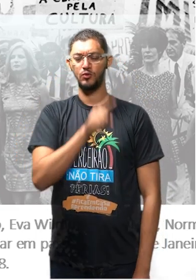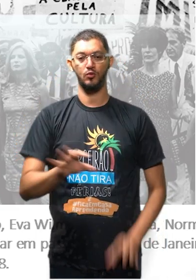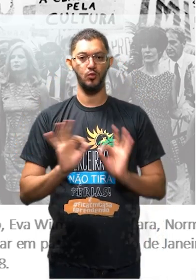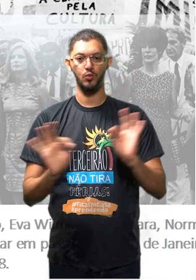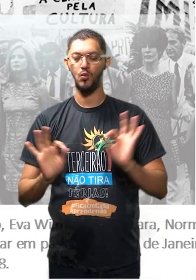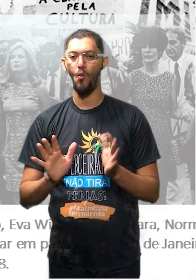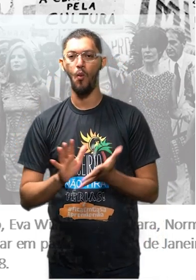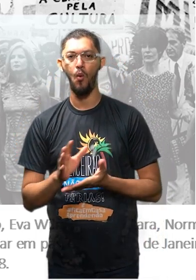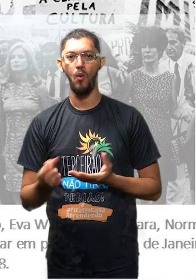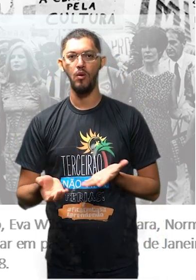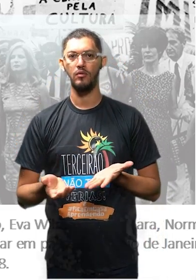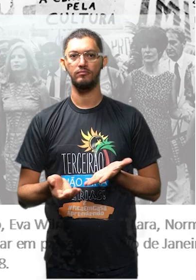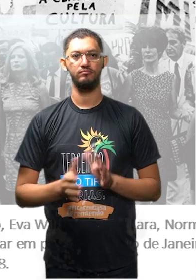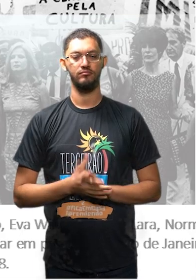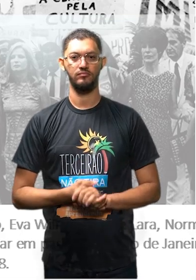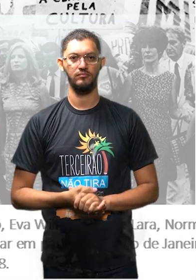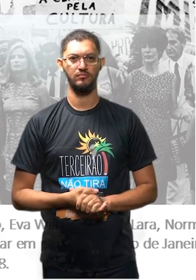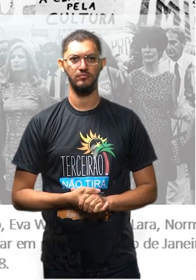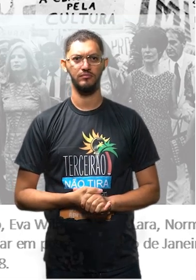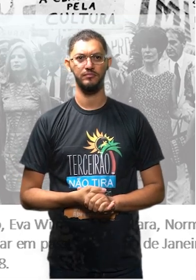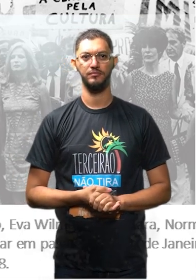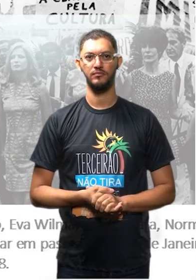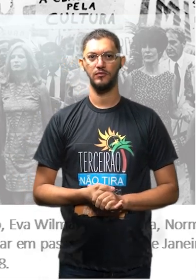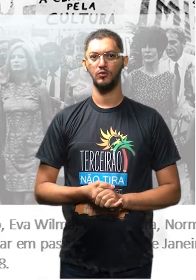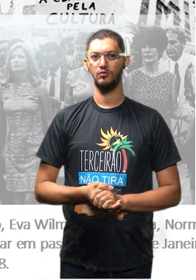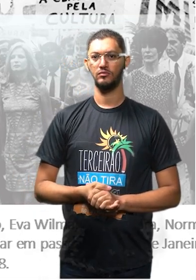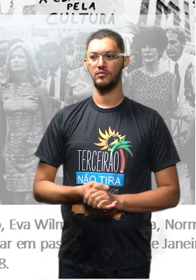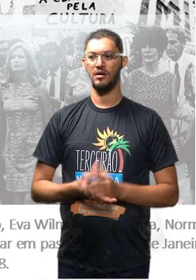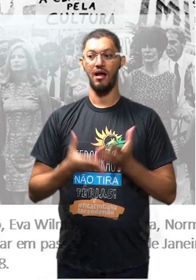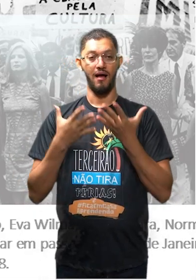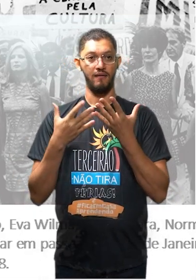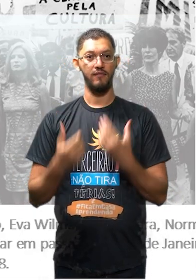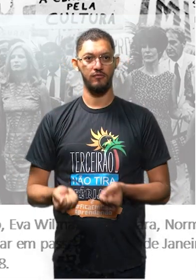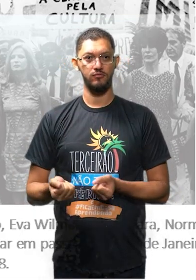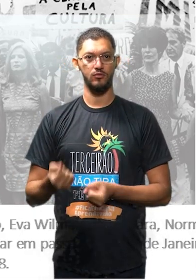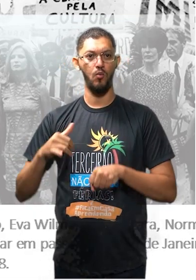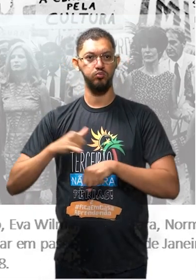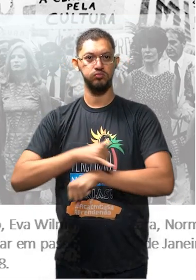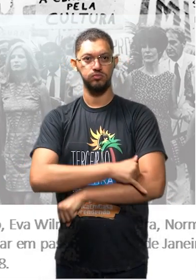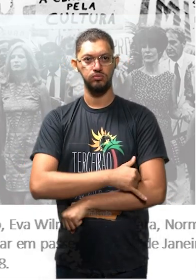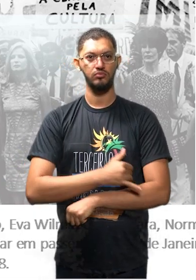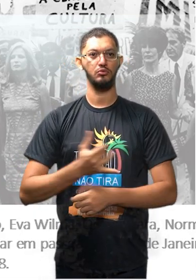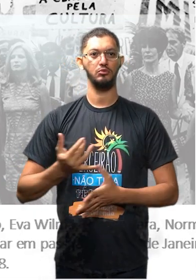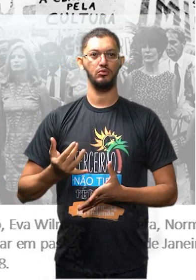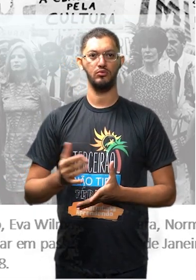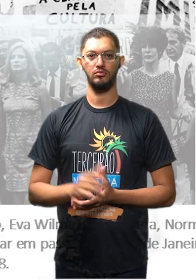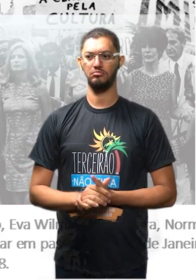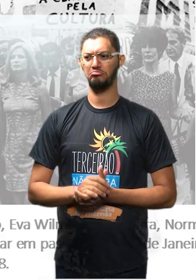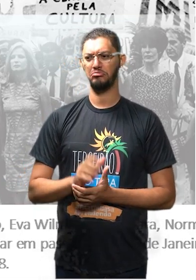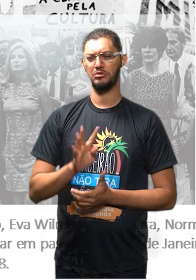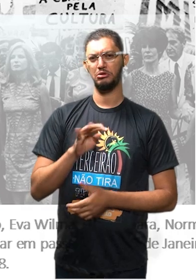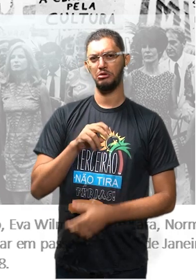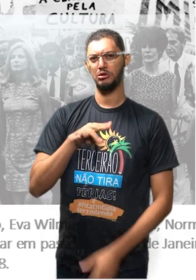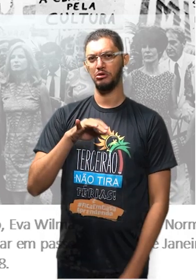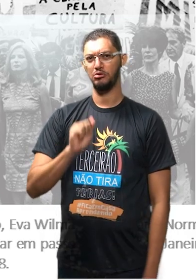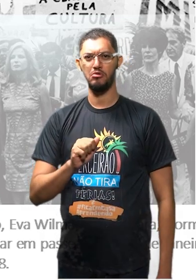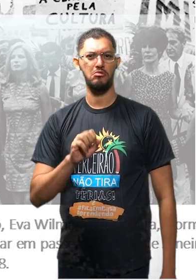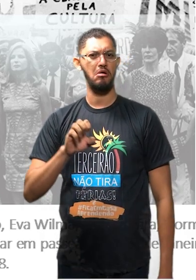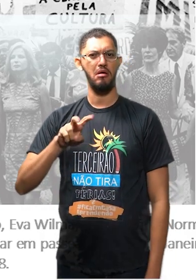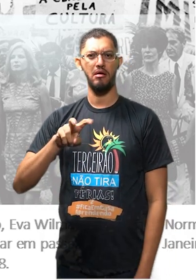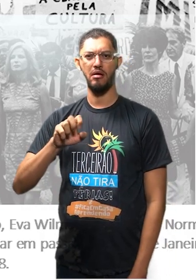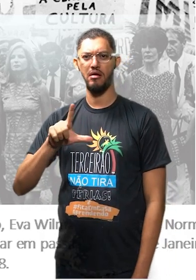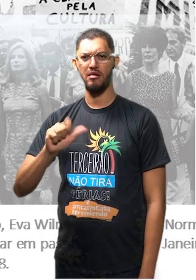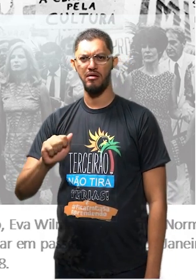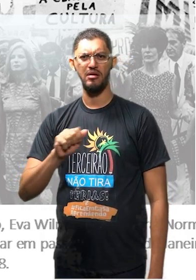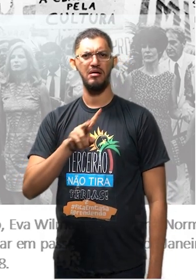não. Contra, a. Censura, a favor da cultura. A atriz, Tônia Carreiro, Eva Wilma,